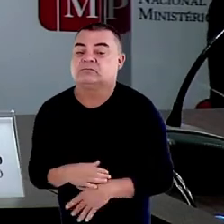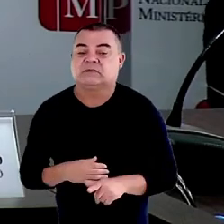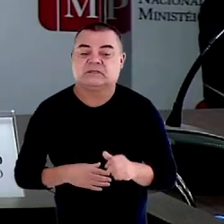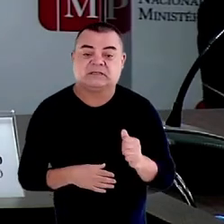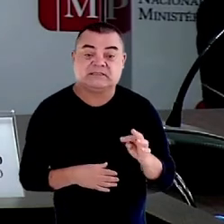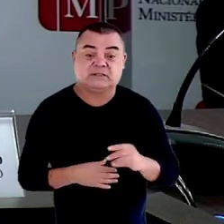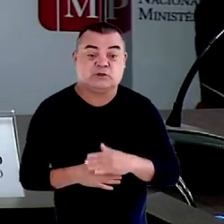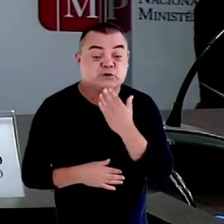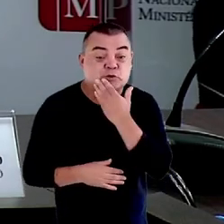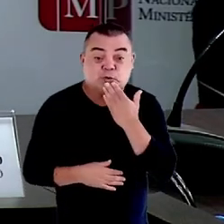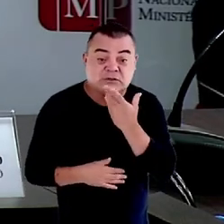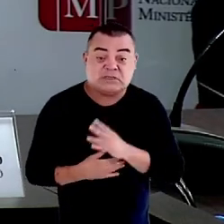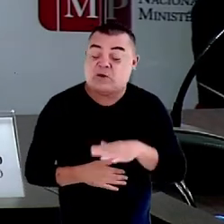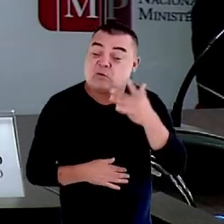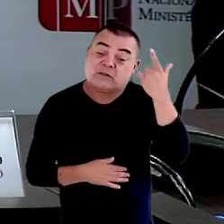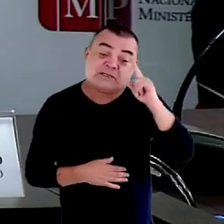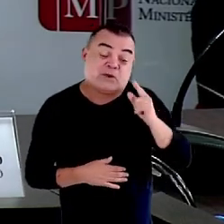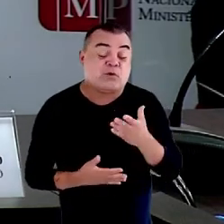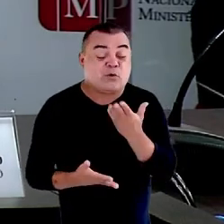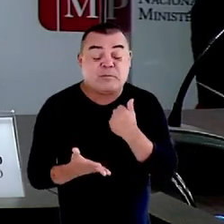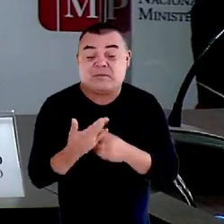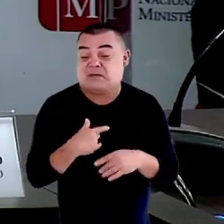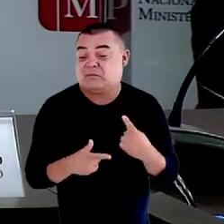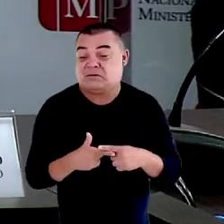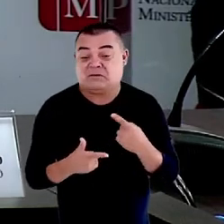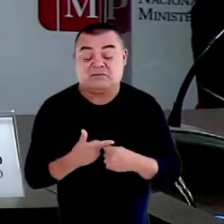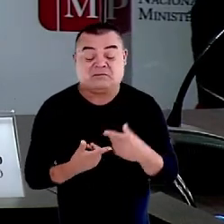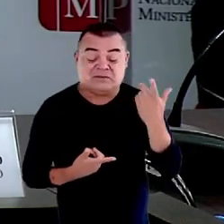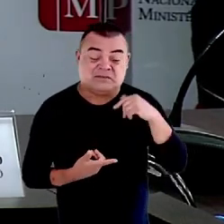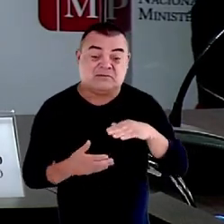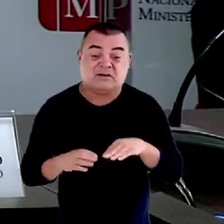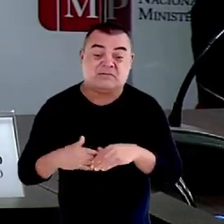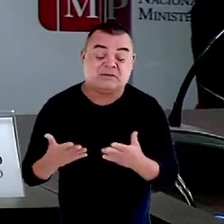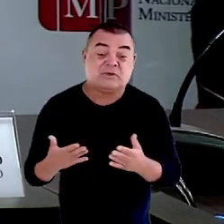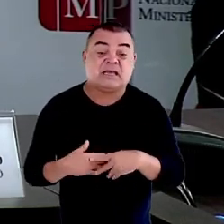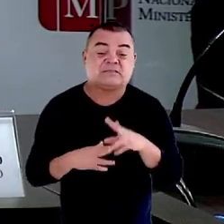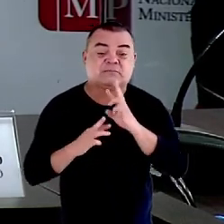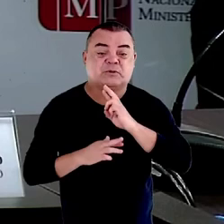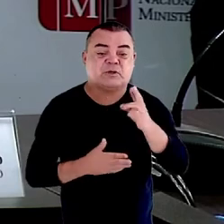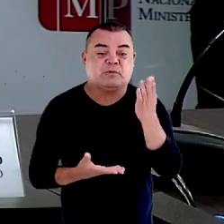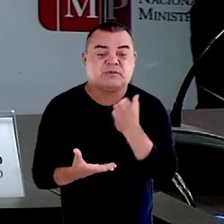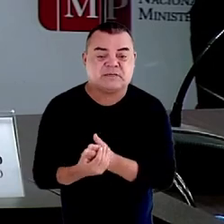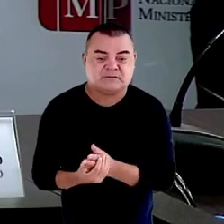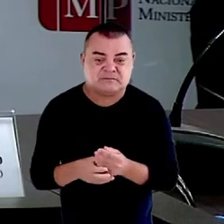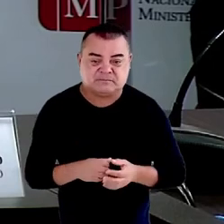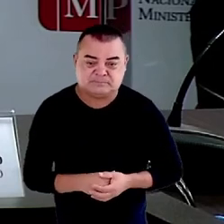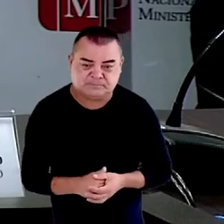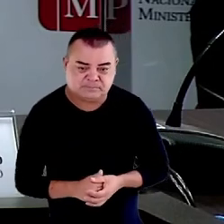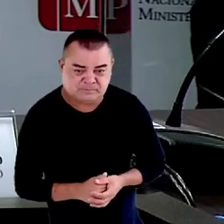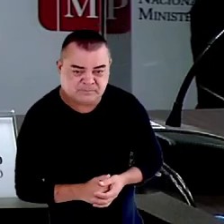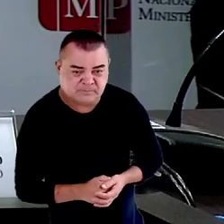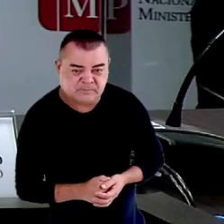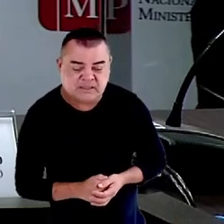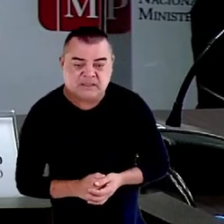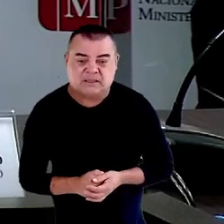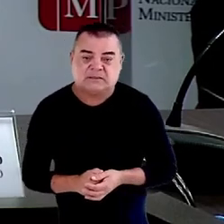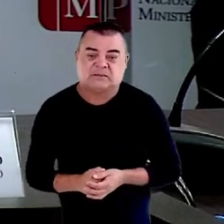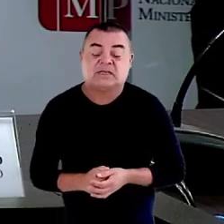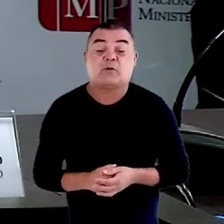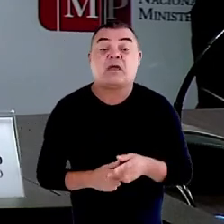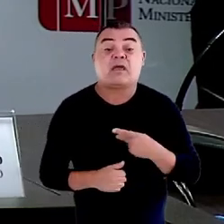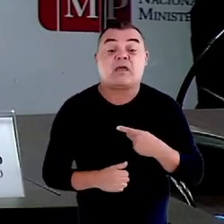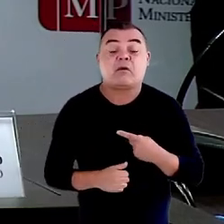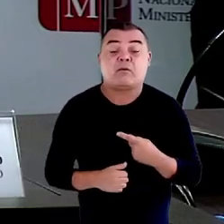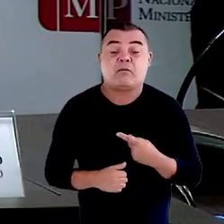comer, porque não conseguiu abrir, e respondeu a um processo. Essa é a culpa de vocês, eu contei essa historinha porque eu